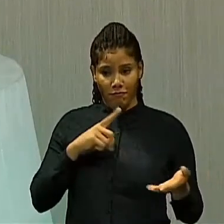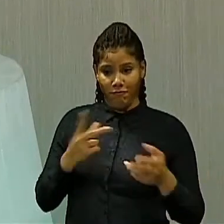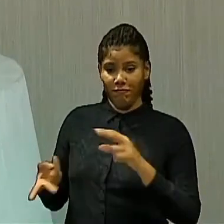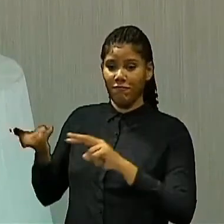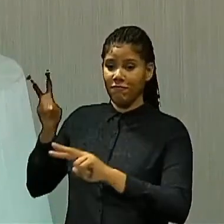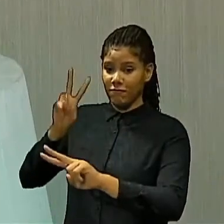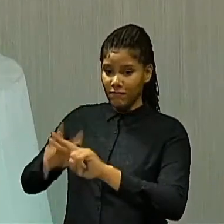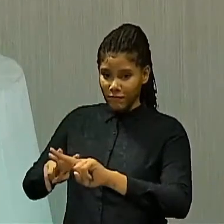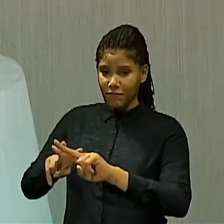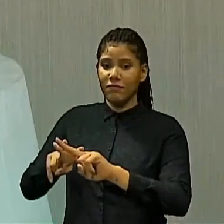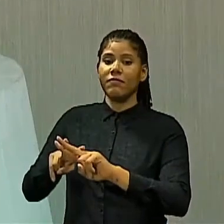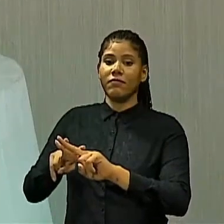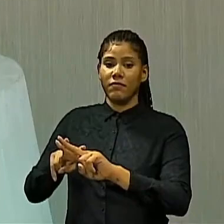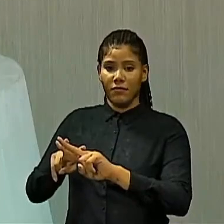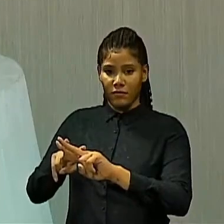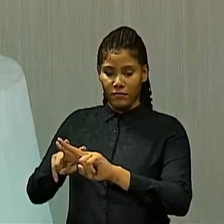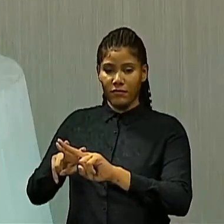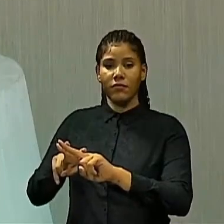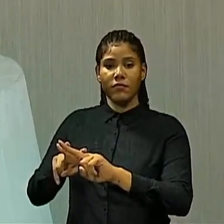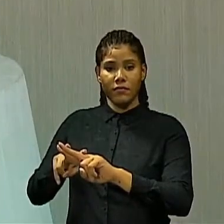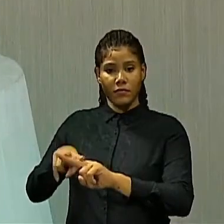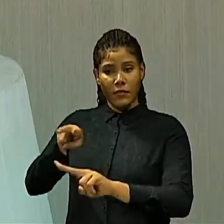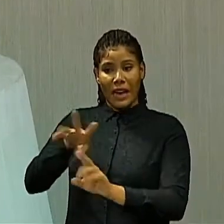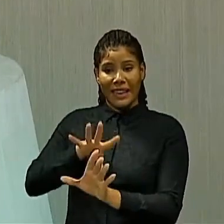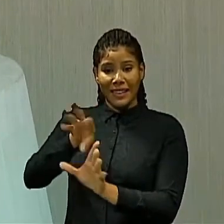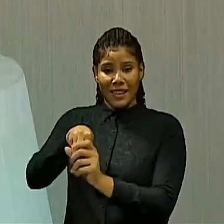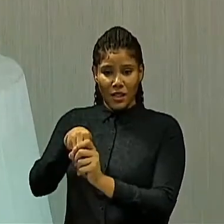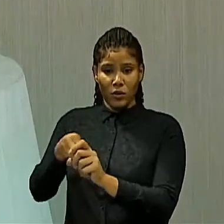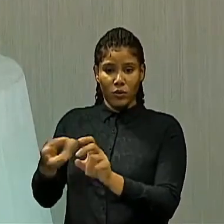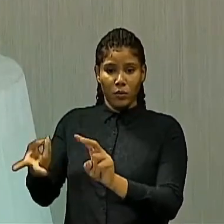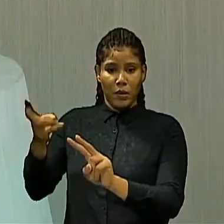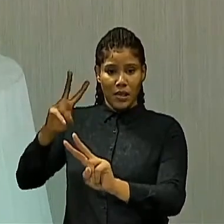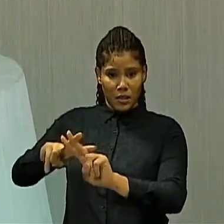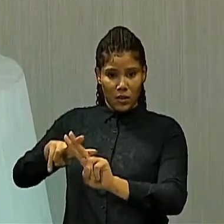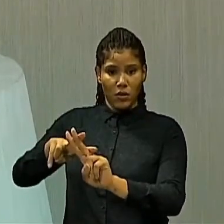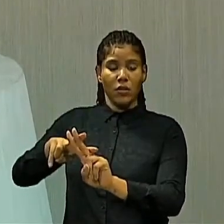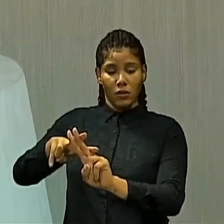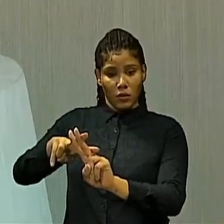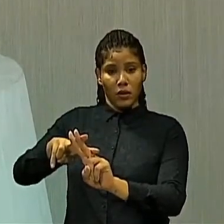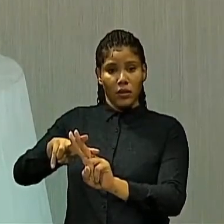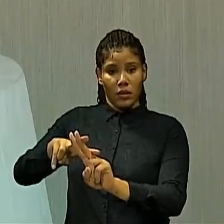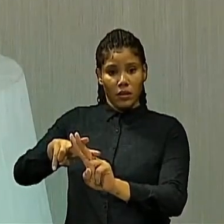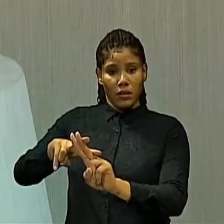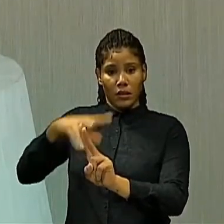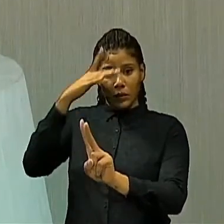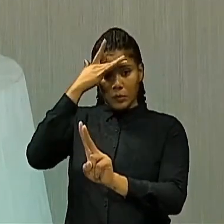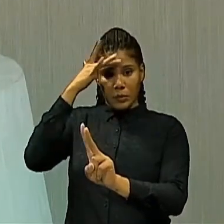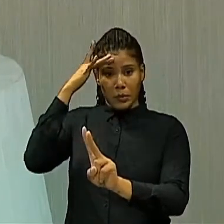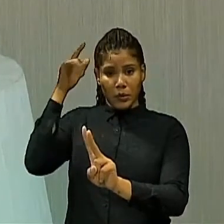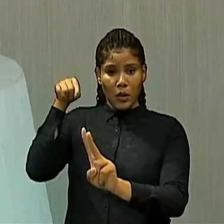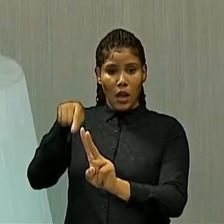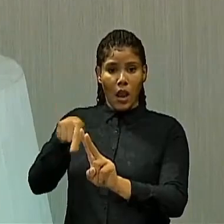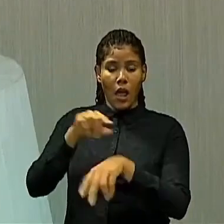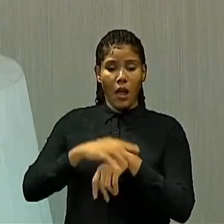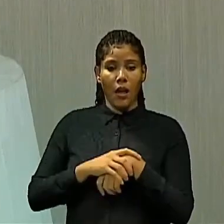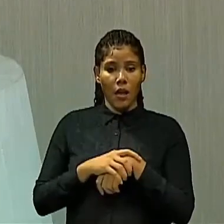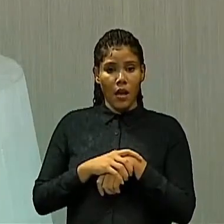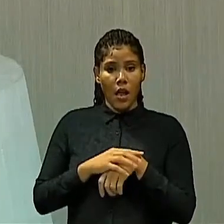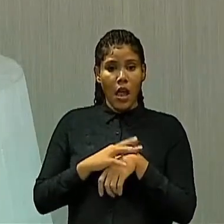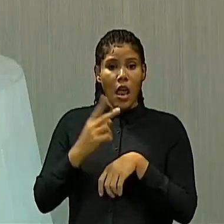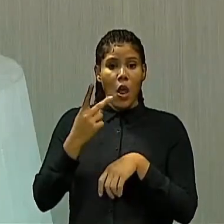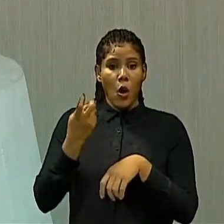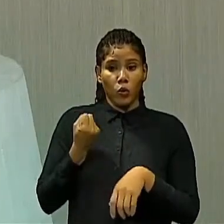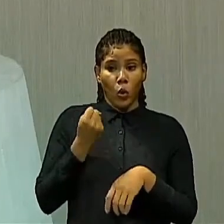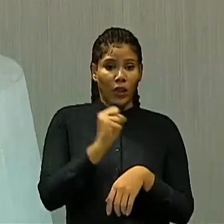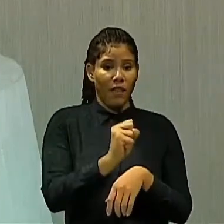que existem os detentos, lá dentro dos presídios, o que é que eu digo isso? Eu não estou